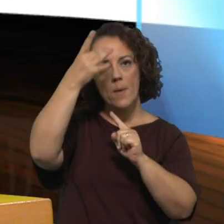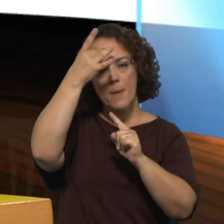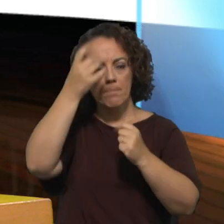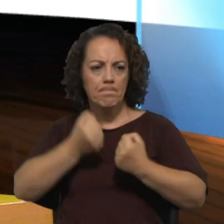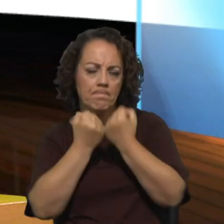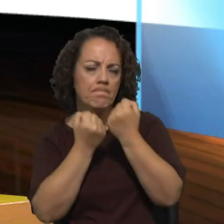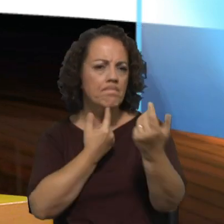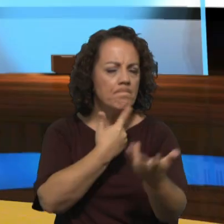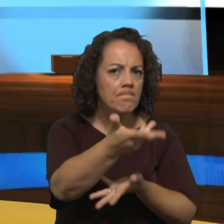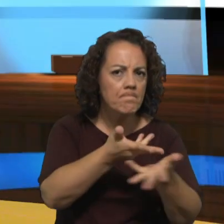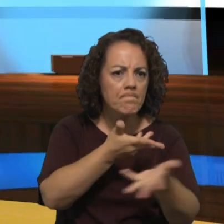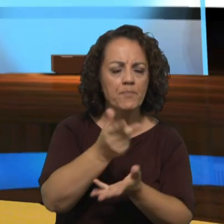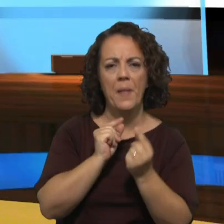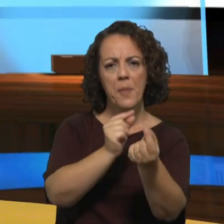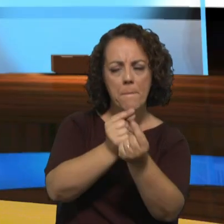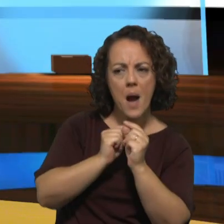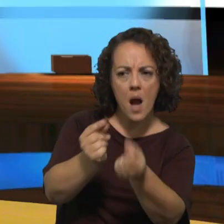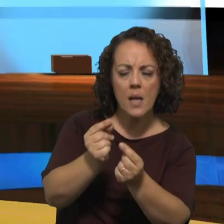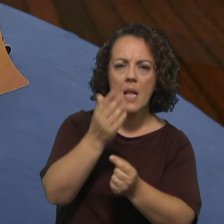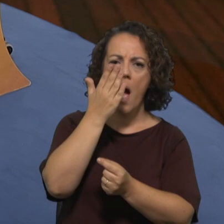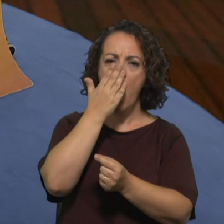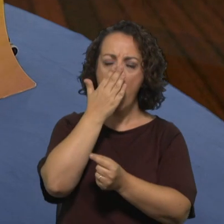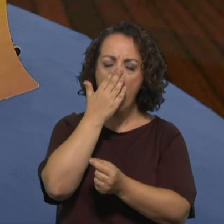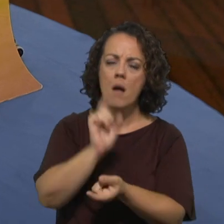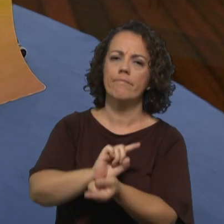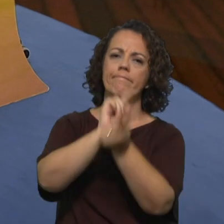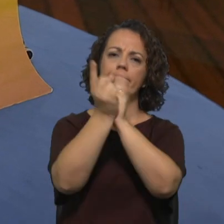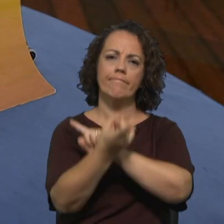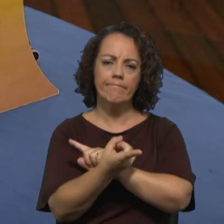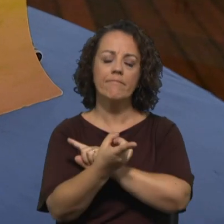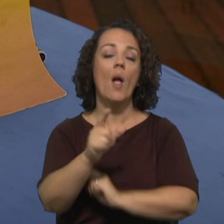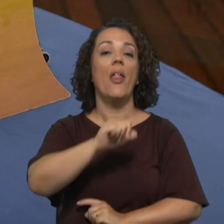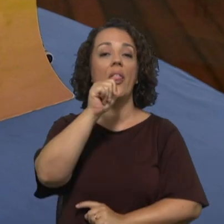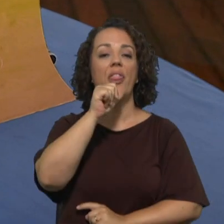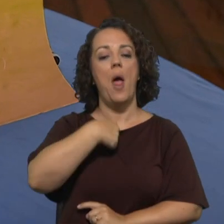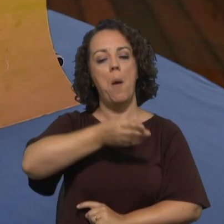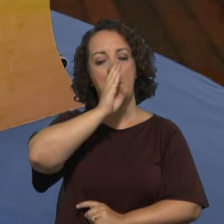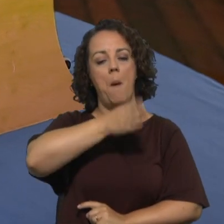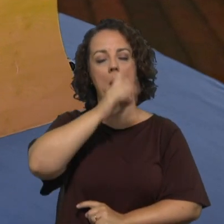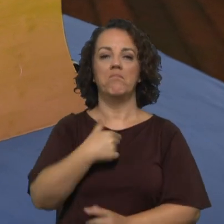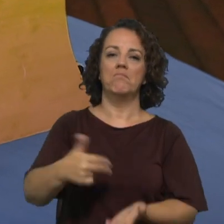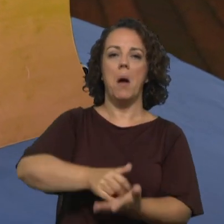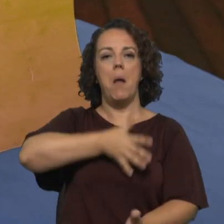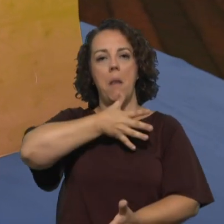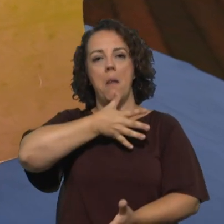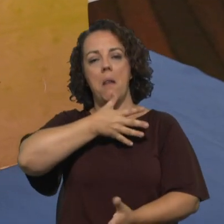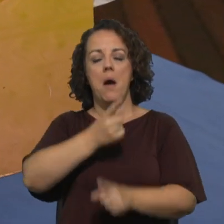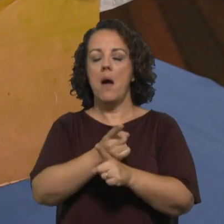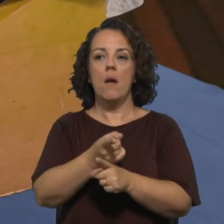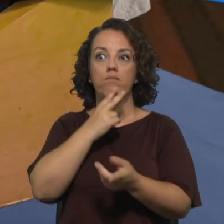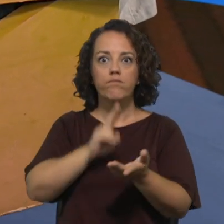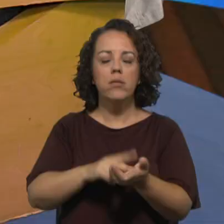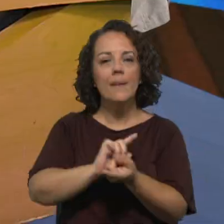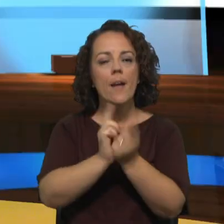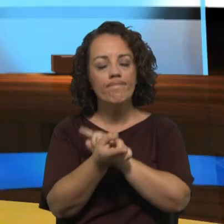debate, e de se colocarem num lugar de escuta quando muitas vezes estão habituadas a falar. Eu acho que isso é uma grande diferença. Ricardo,